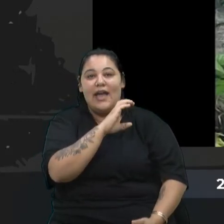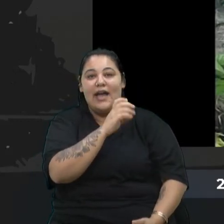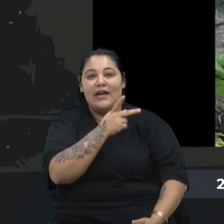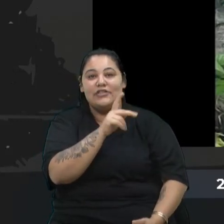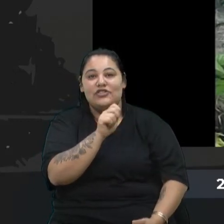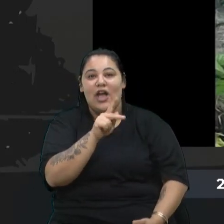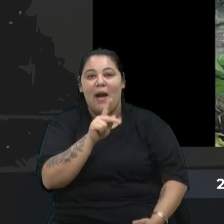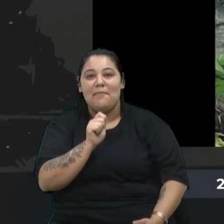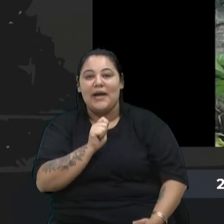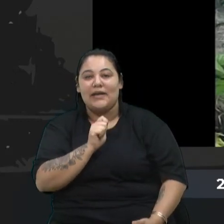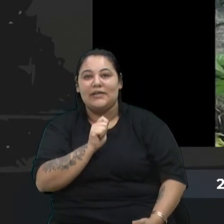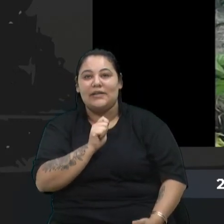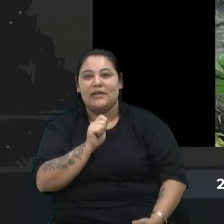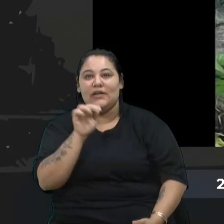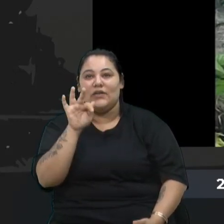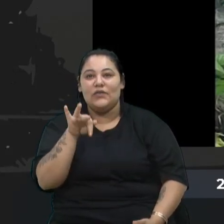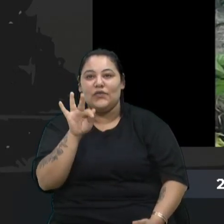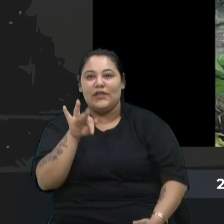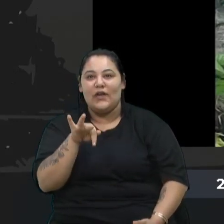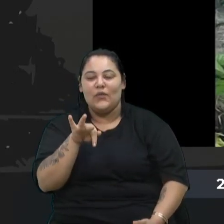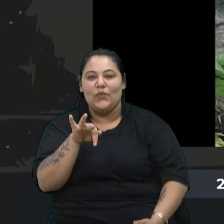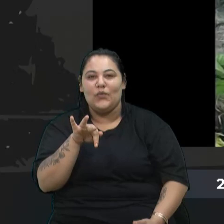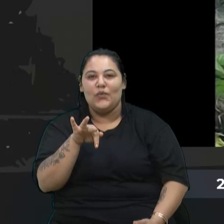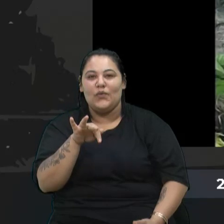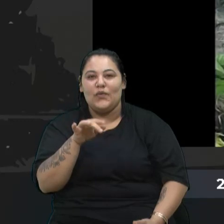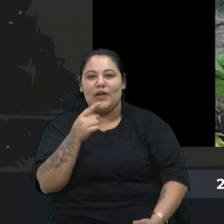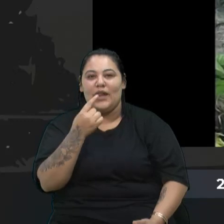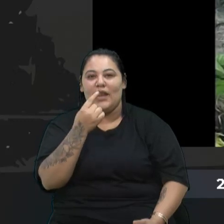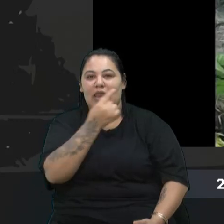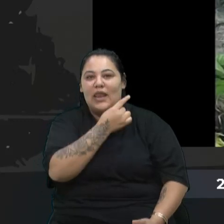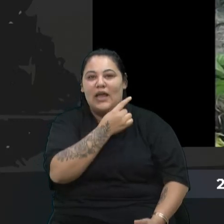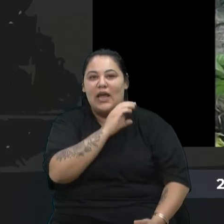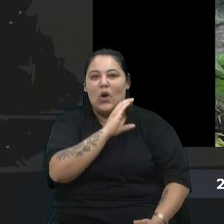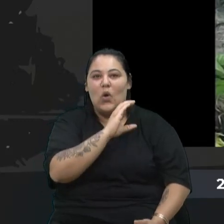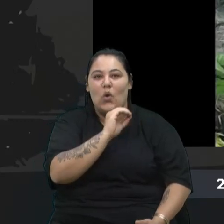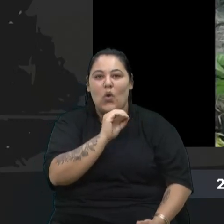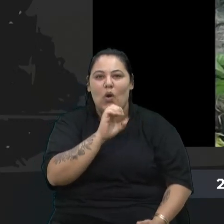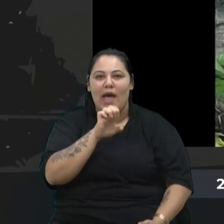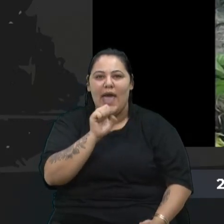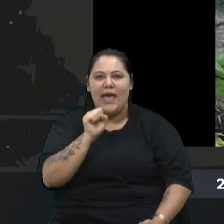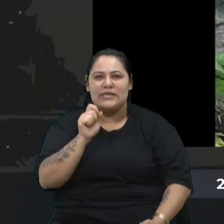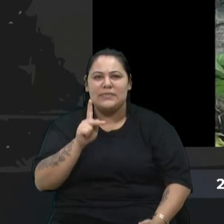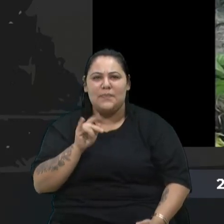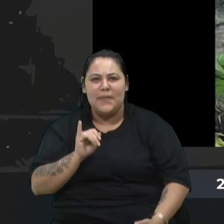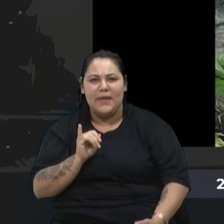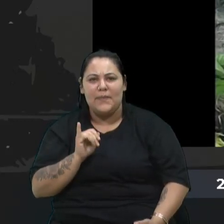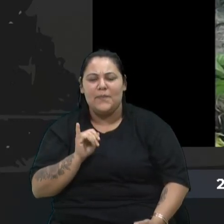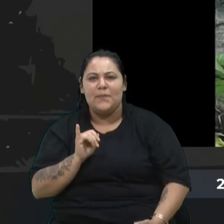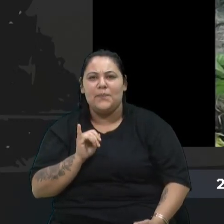o final da chapa, o valão, lá na Coesp. E